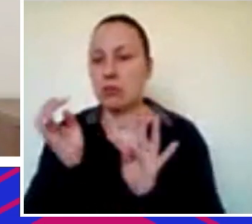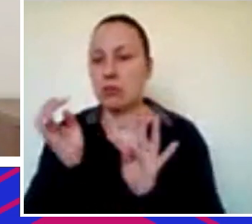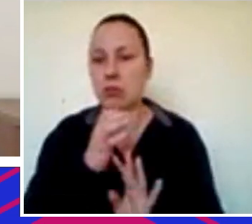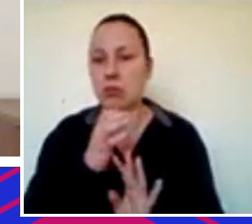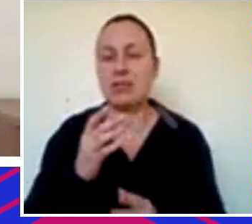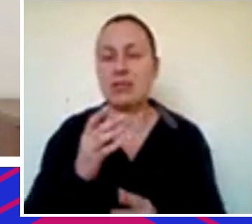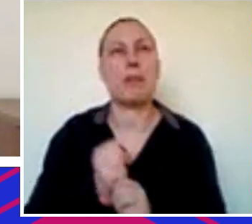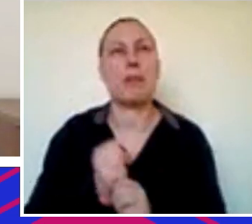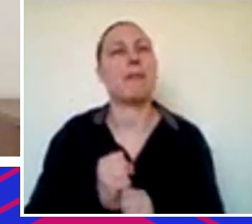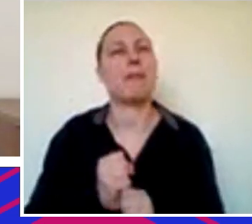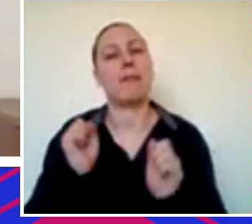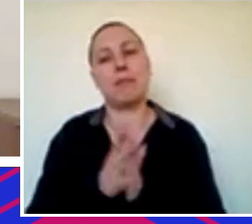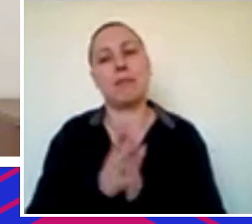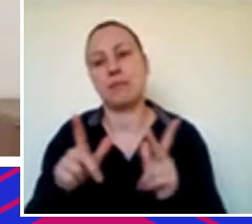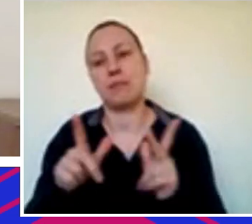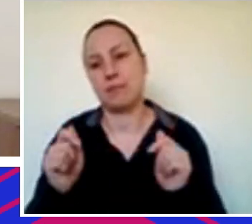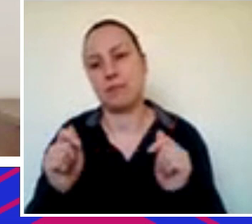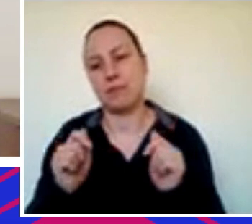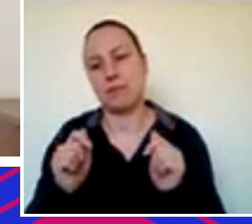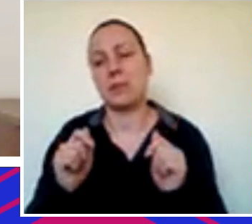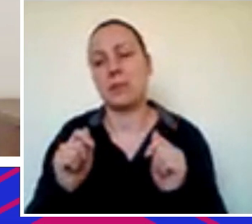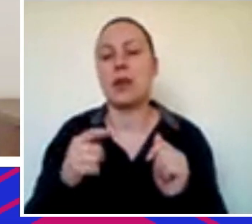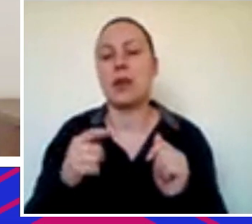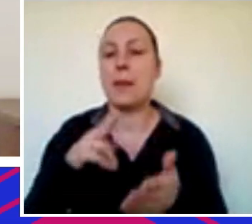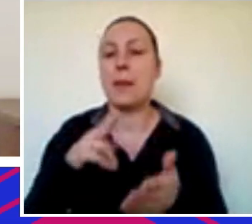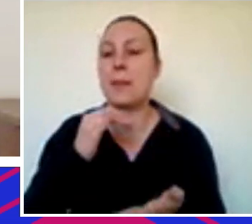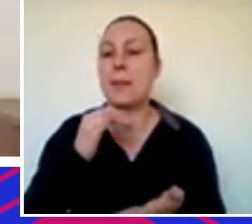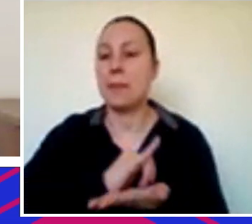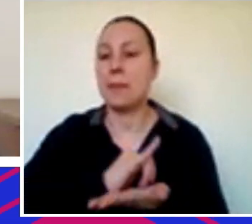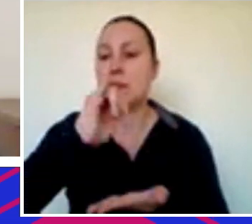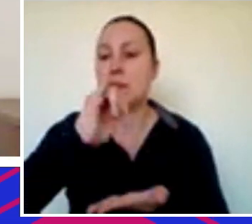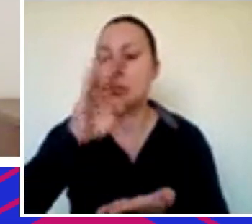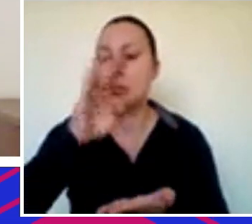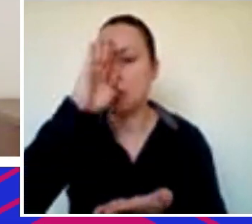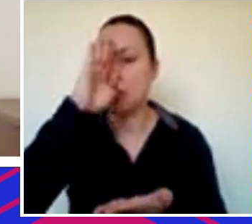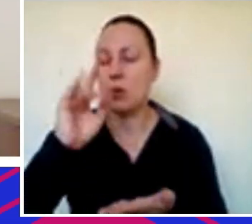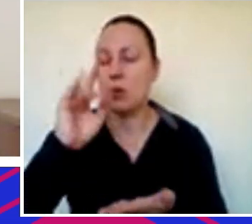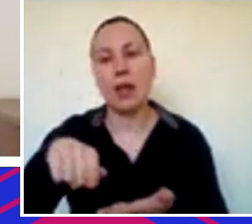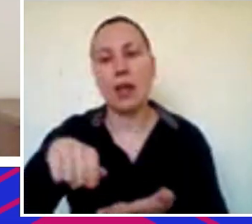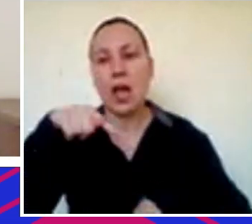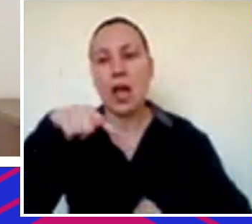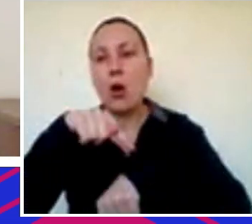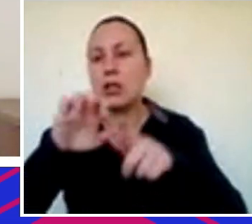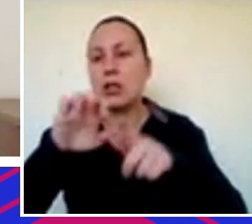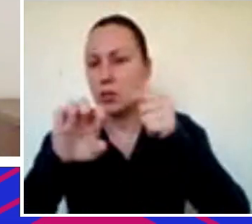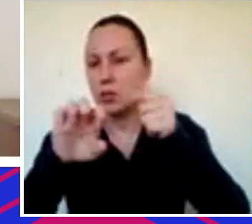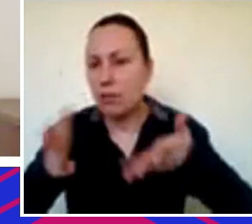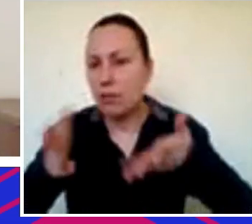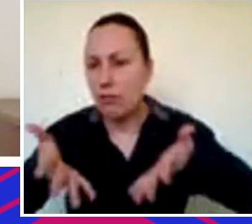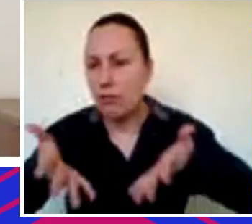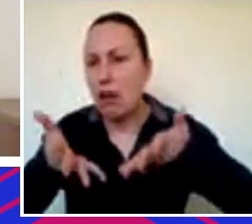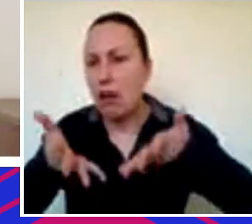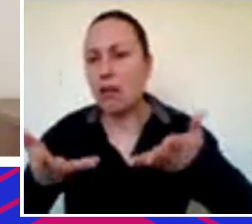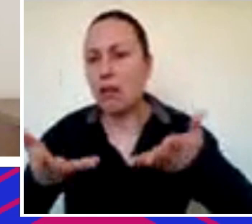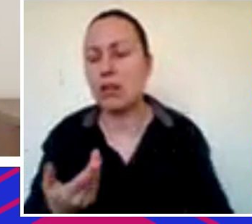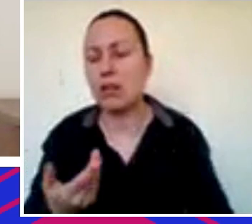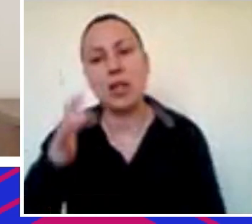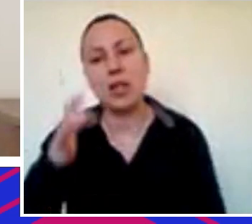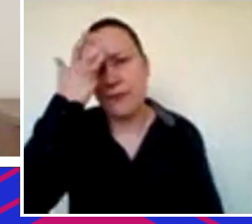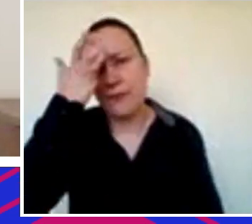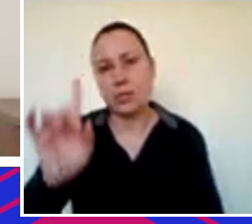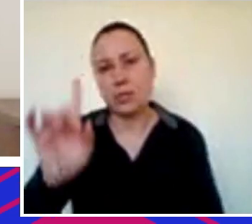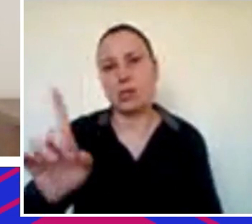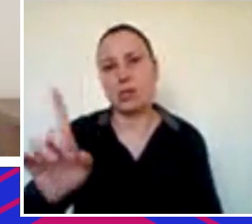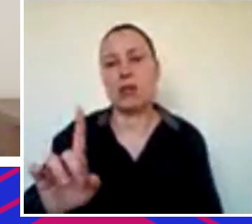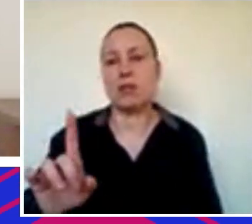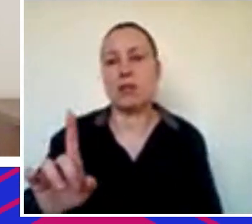incrível acho que a principal mensagem aqui é está na hora de empreender como o Bruno falou não é fácil acho que